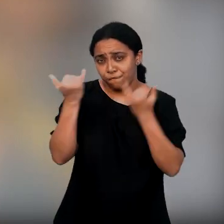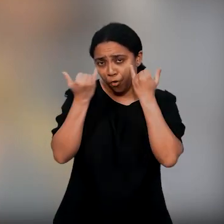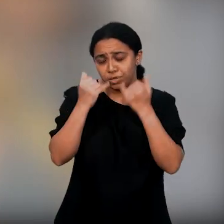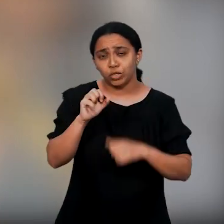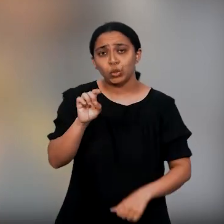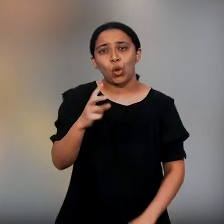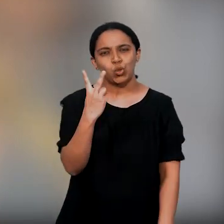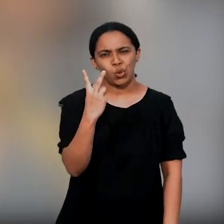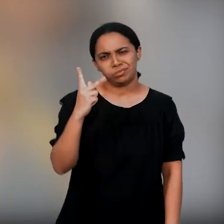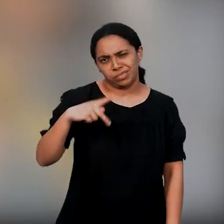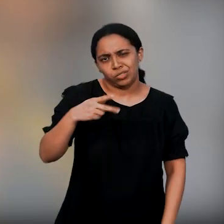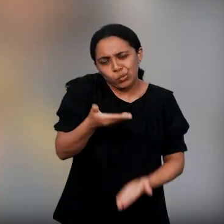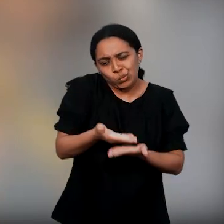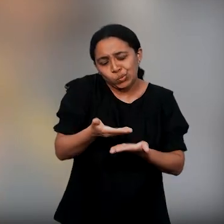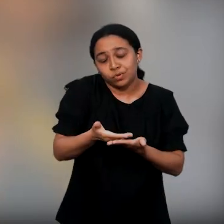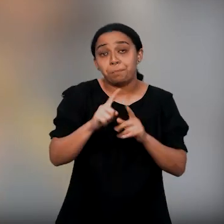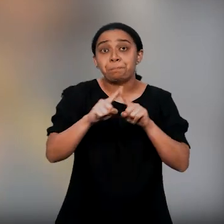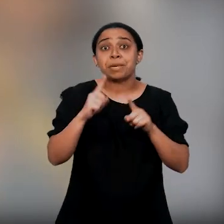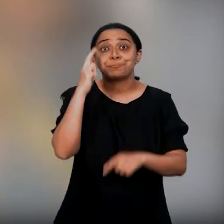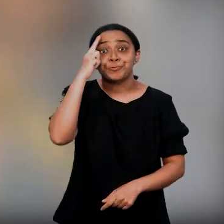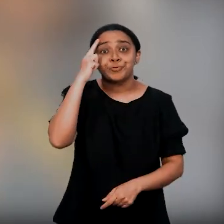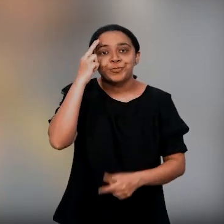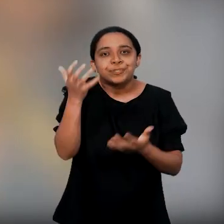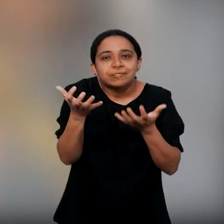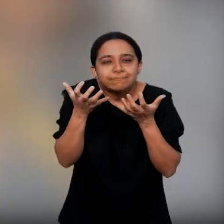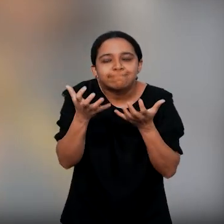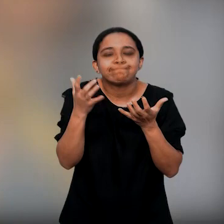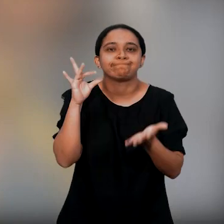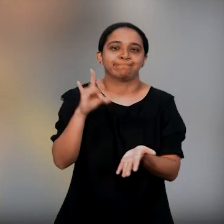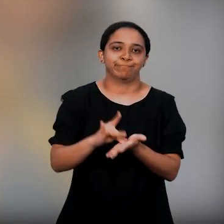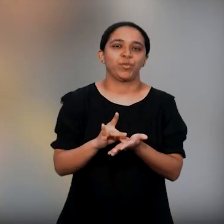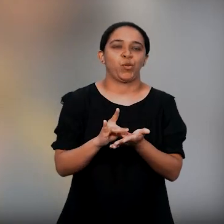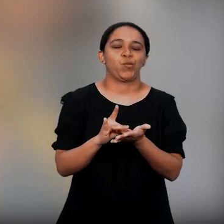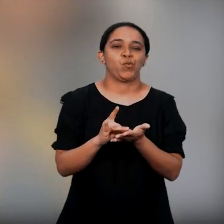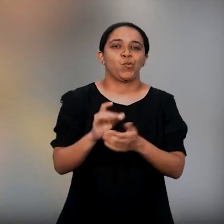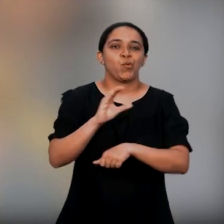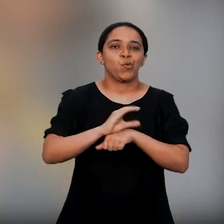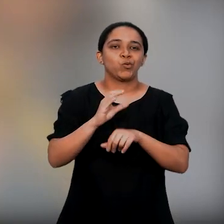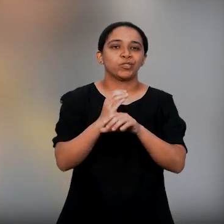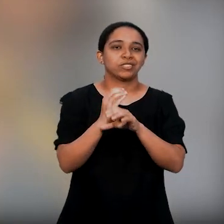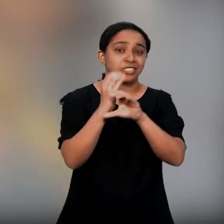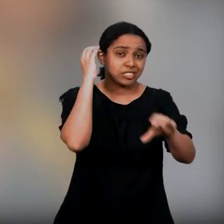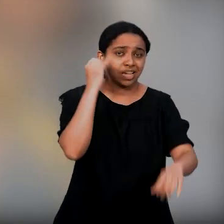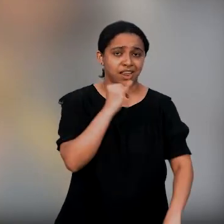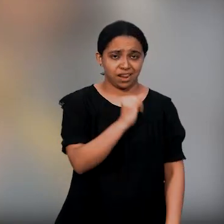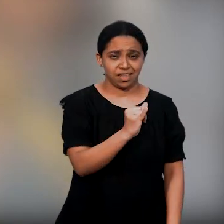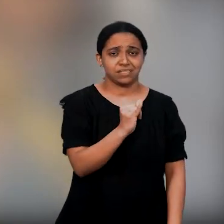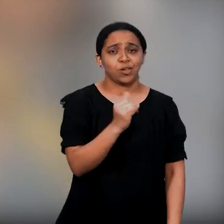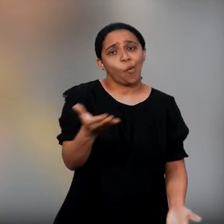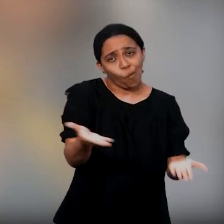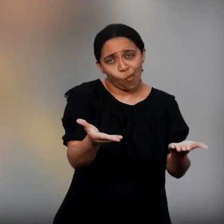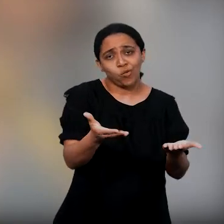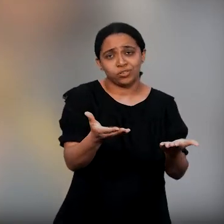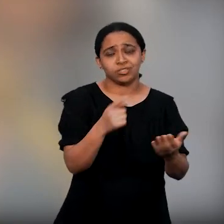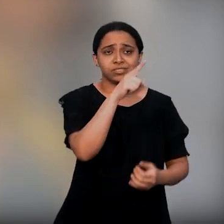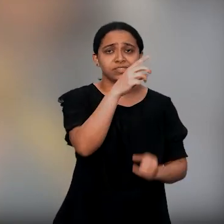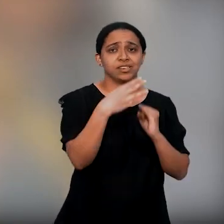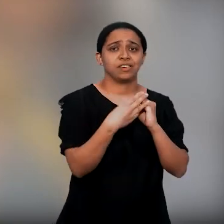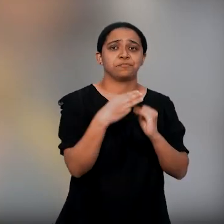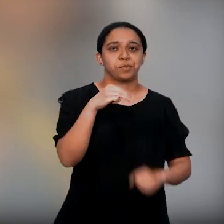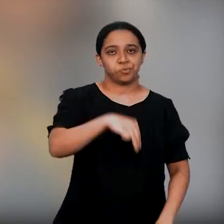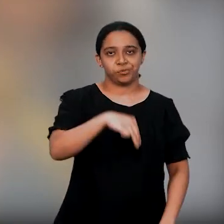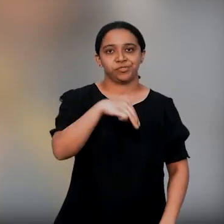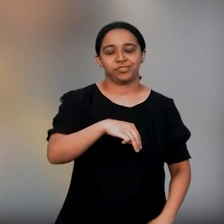Informação, onde eu passei apenas dois períodos. E fui em busca do meu sonho, que era fazer Engenharia Elétrica, que é o que eu estou fazendo